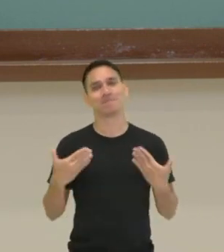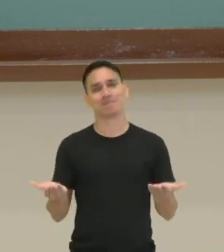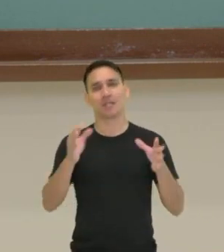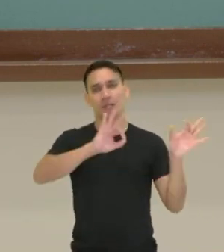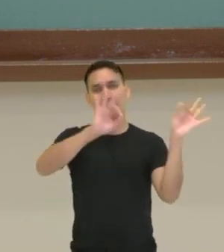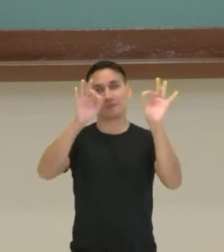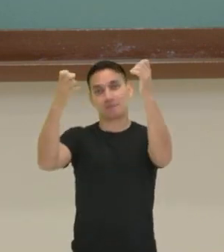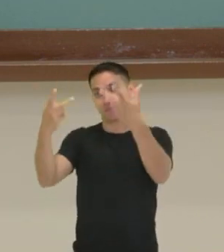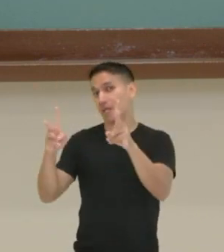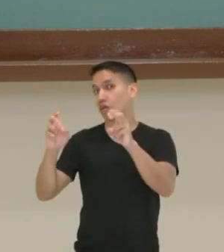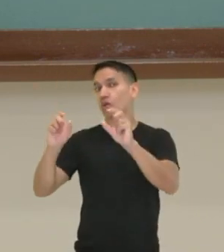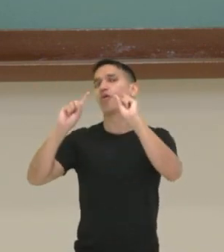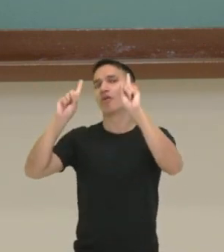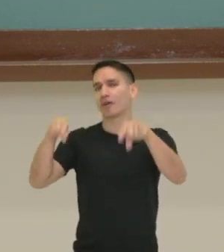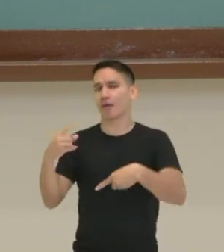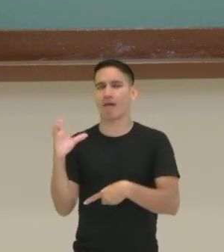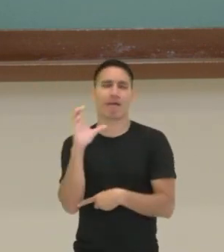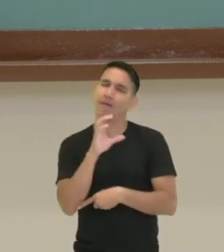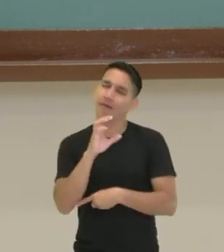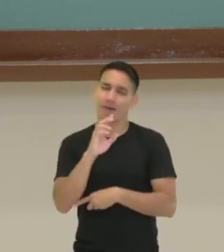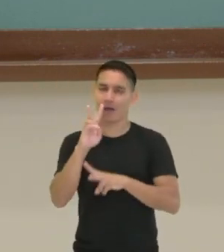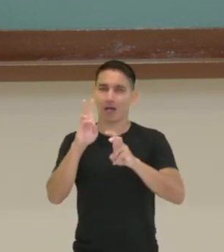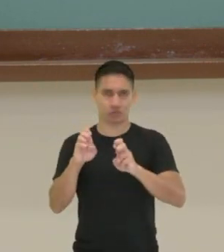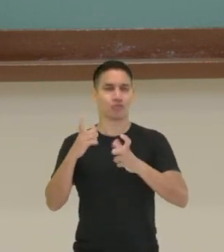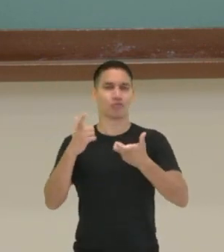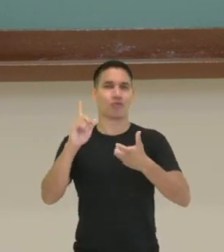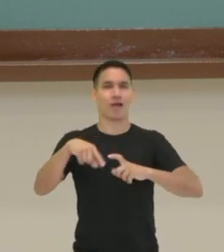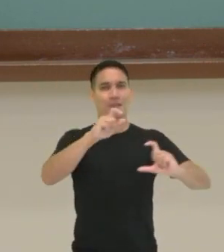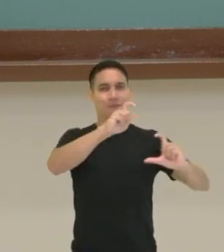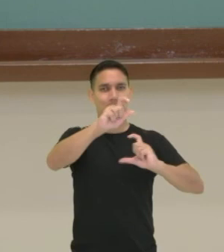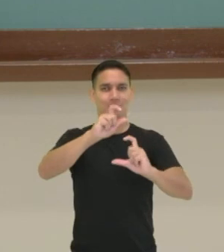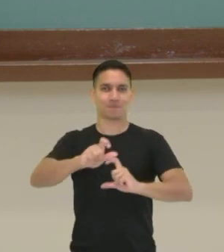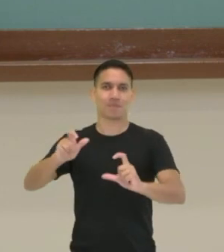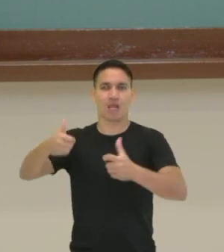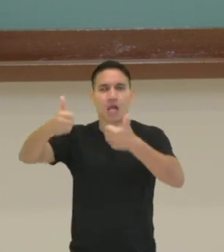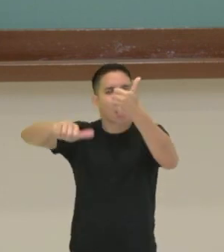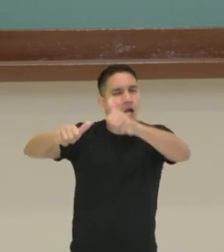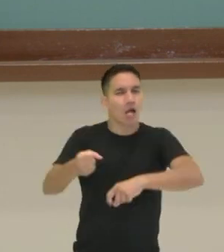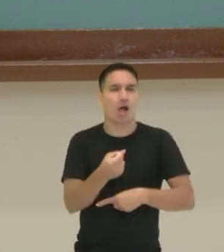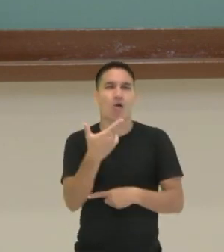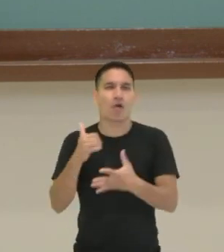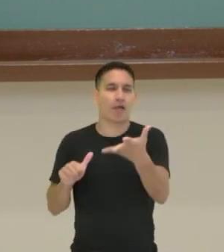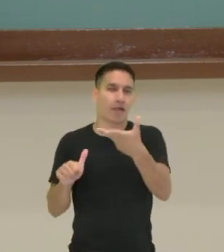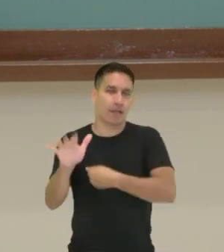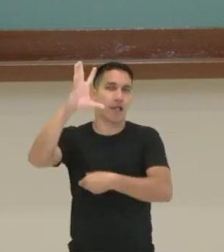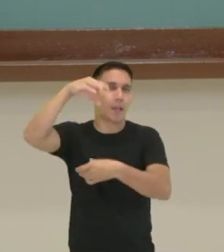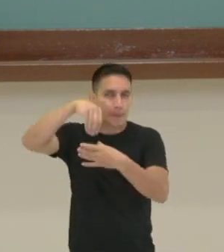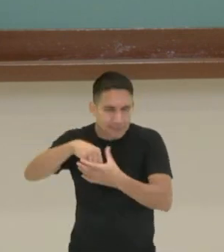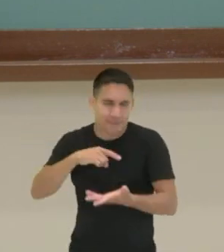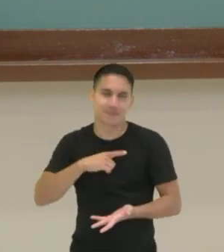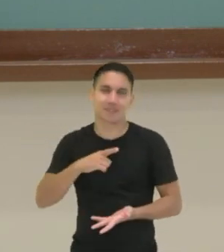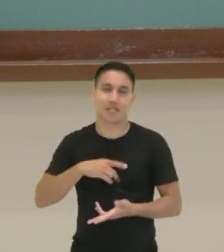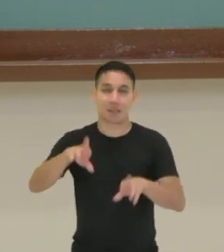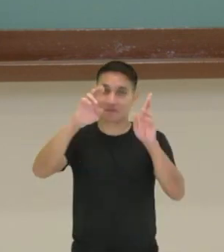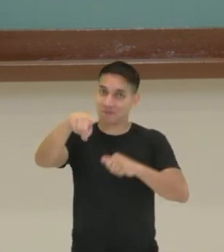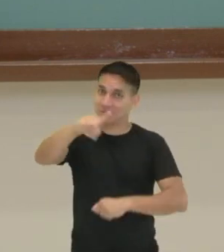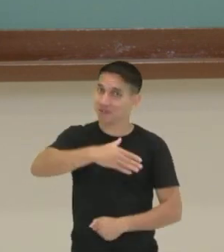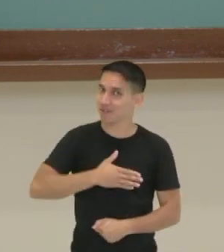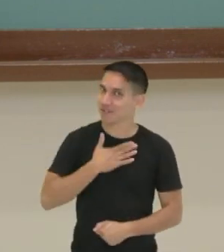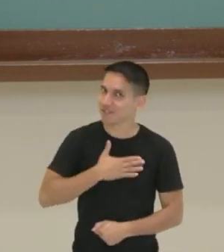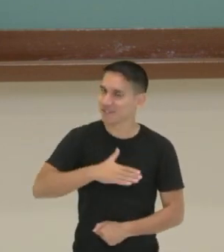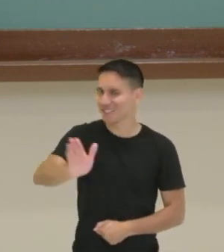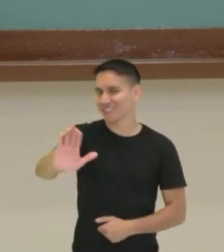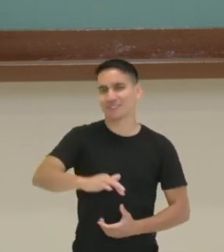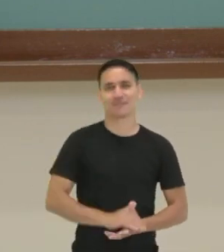nesse vídeo nós falamos brevemente sobre as histórias em quadrinhos, analisamos alguns elementos composicionais. Espero que vocês tenham